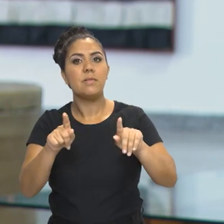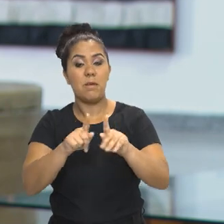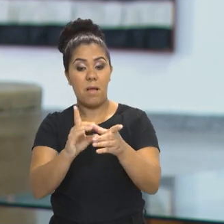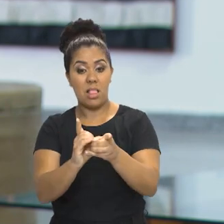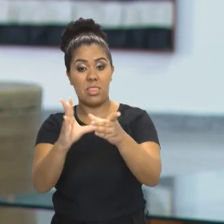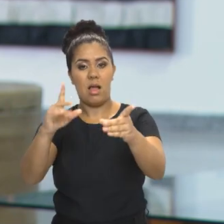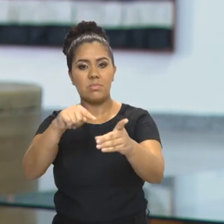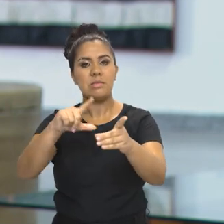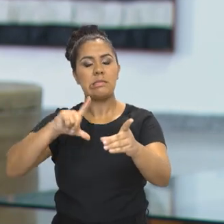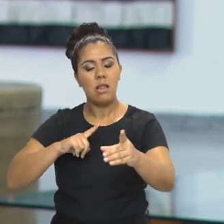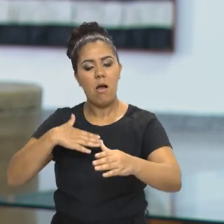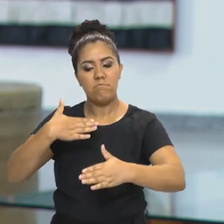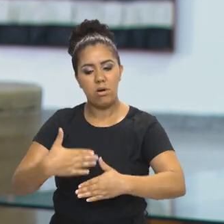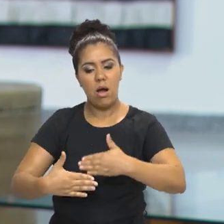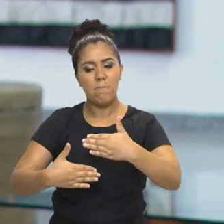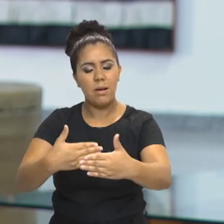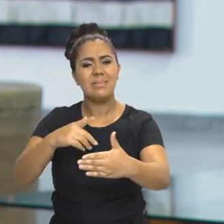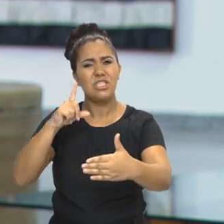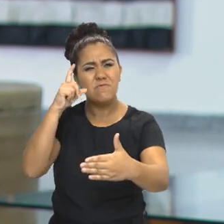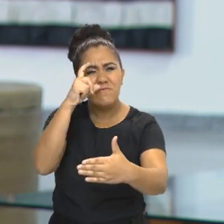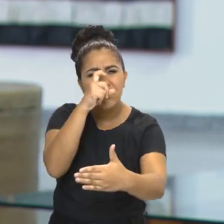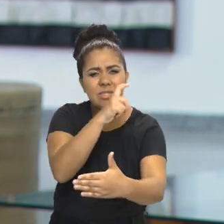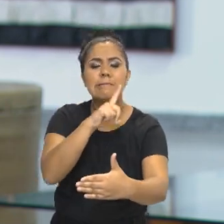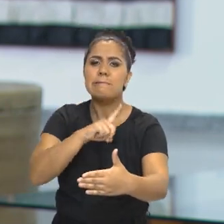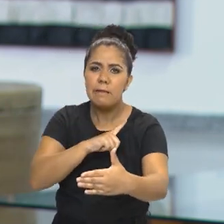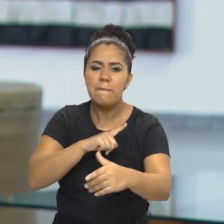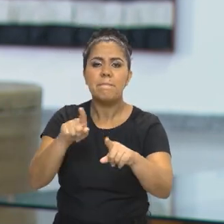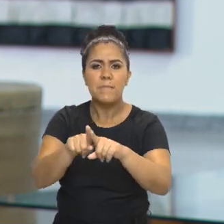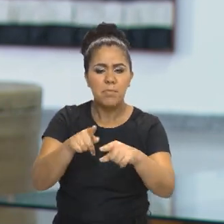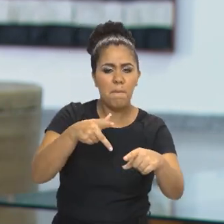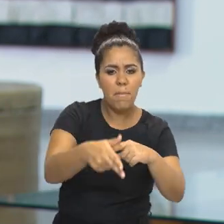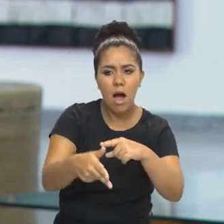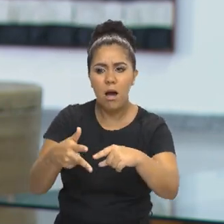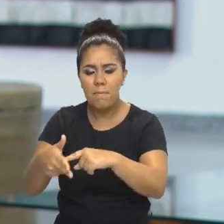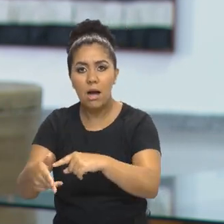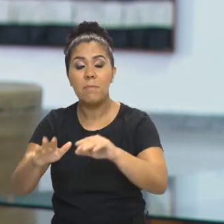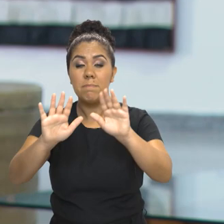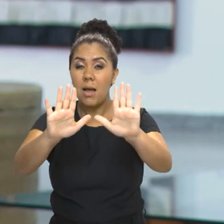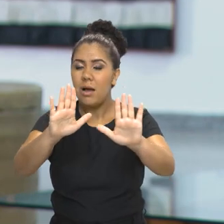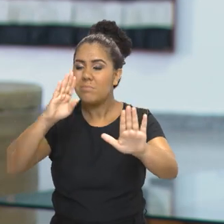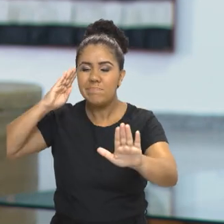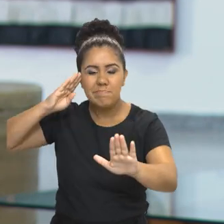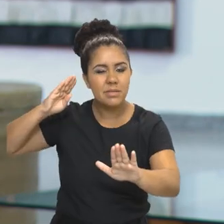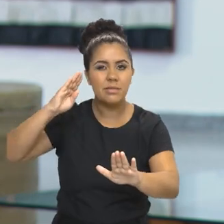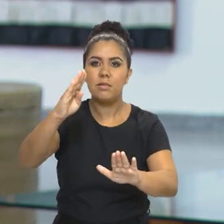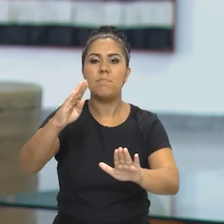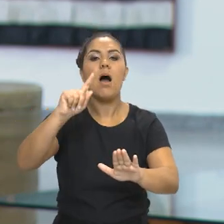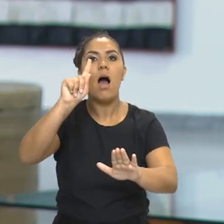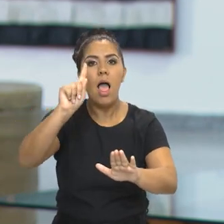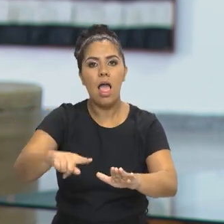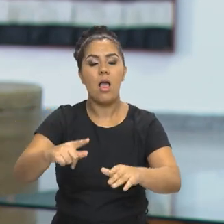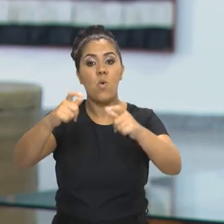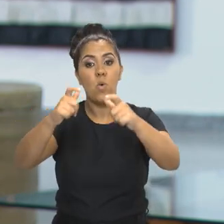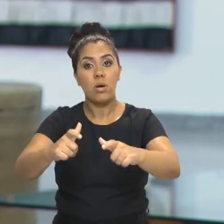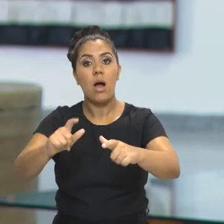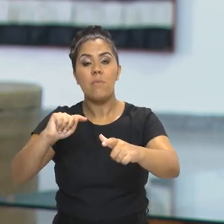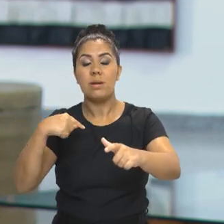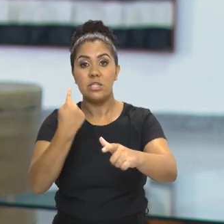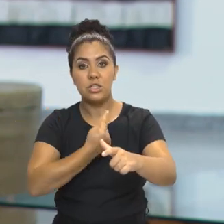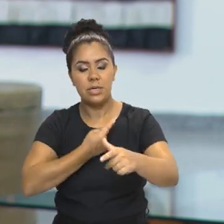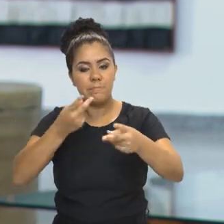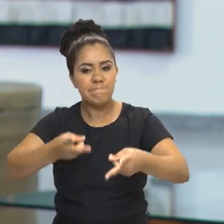democracia vem se construindo com toda a sua dificuldade, as suas interrupções, mas principalmente um lugar para a gente